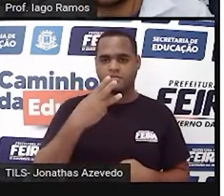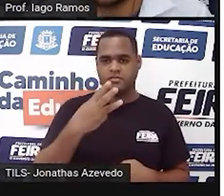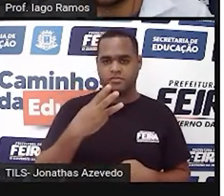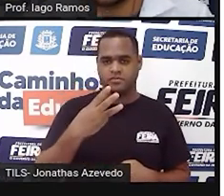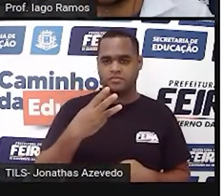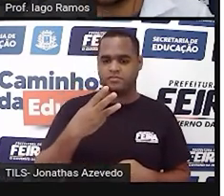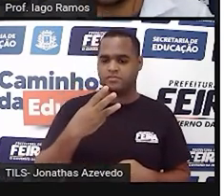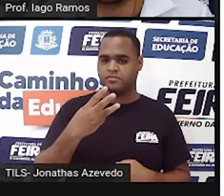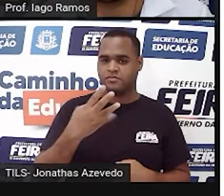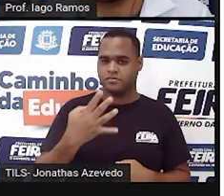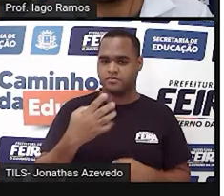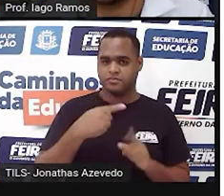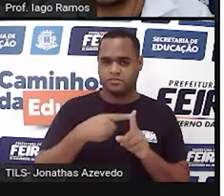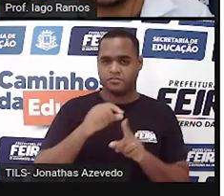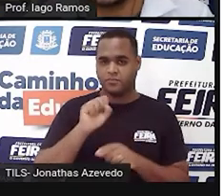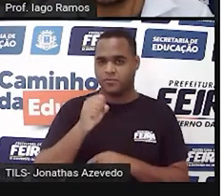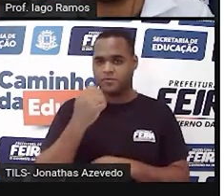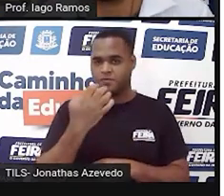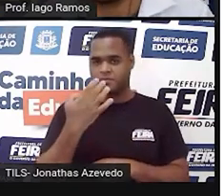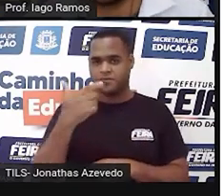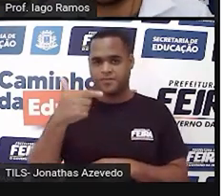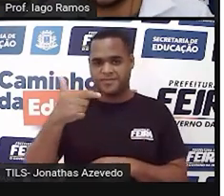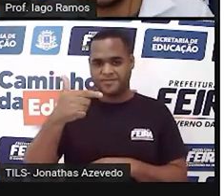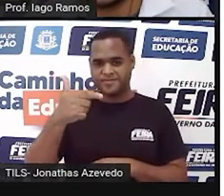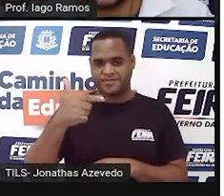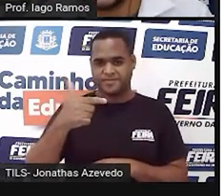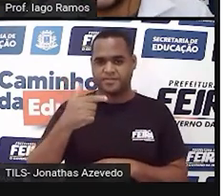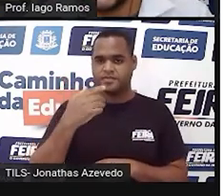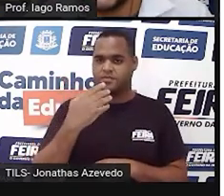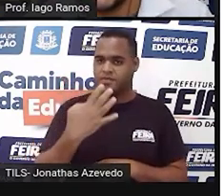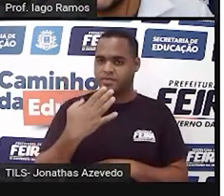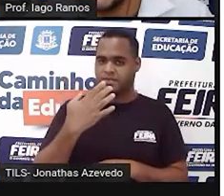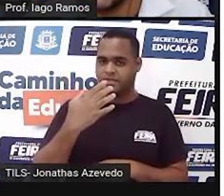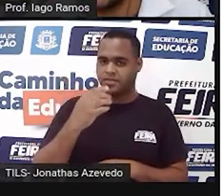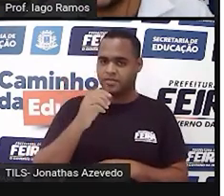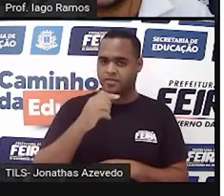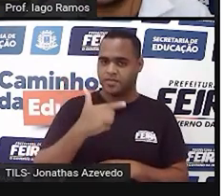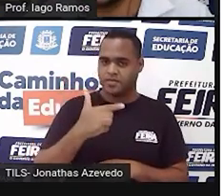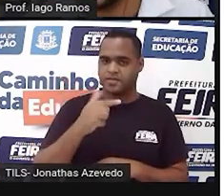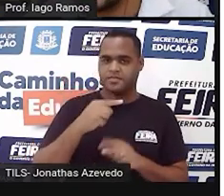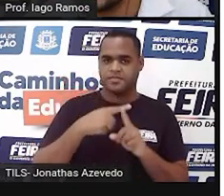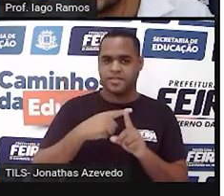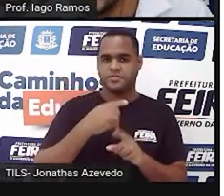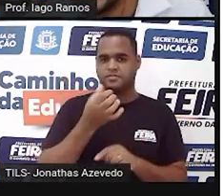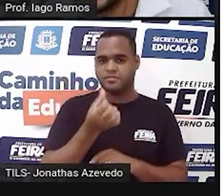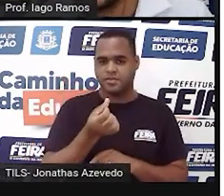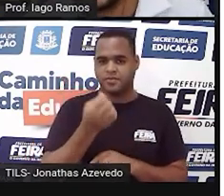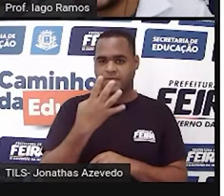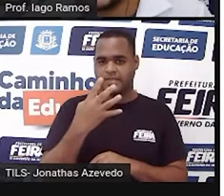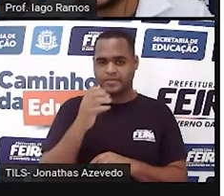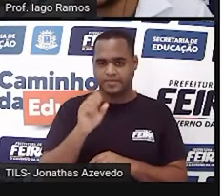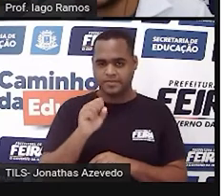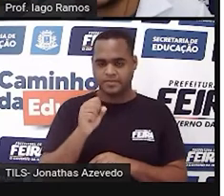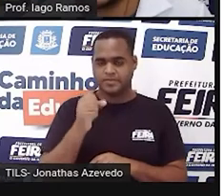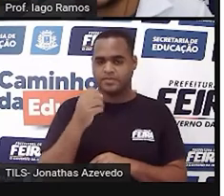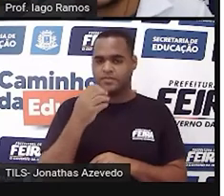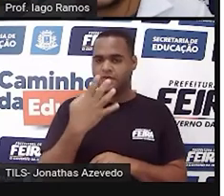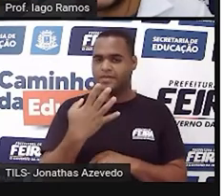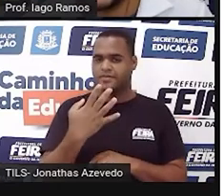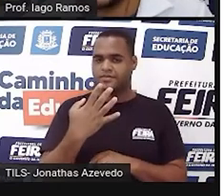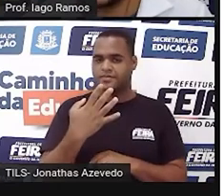mais 8, 42. 42 mais 6, 48. E 41,